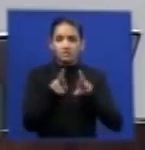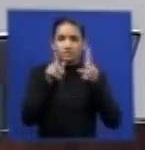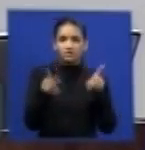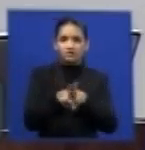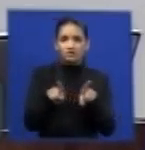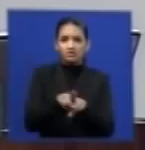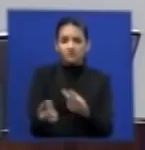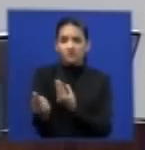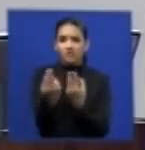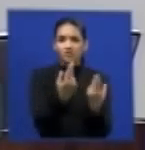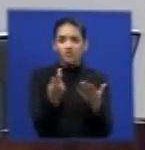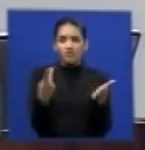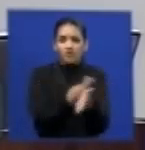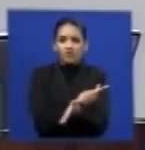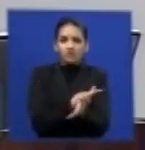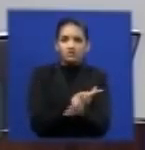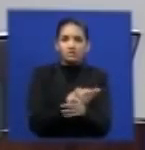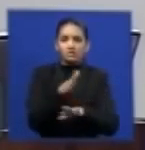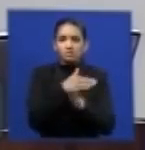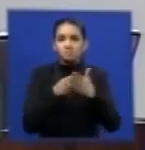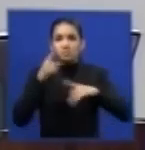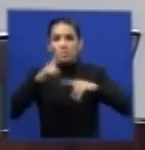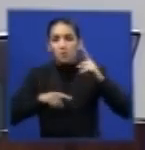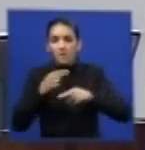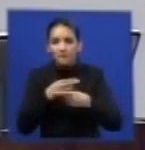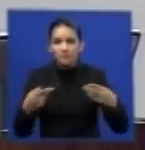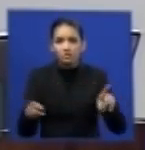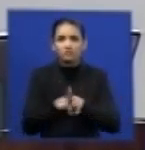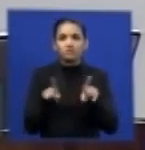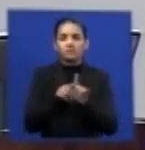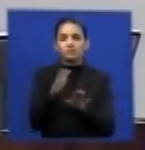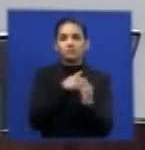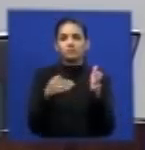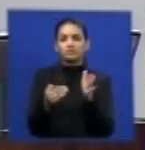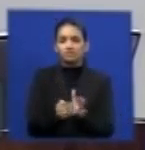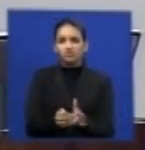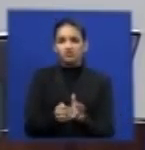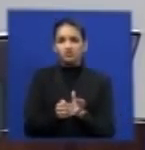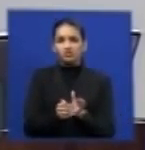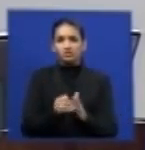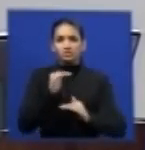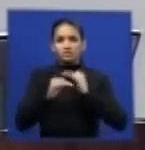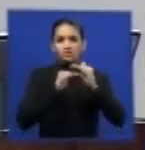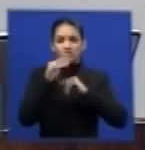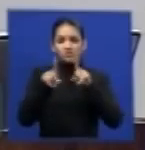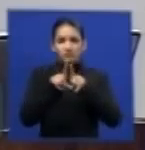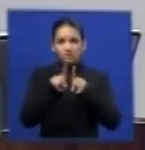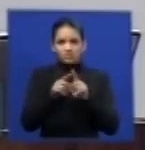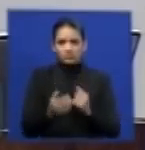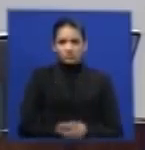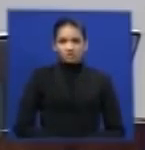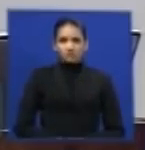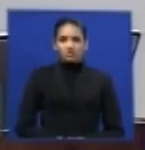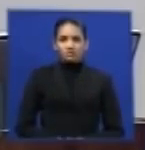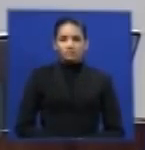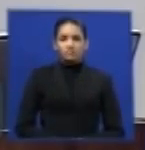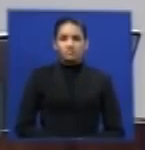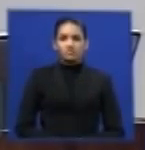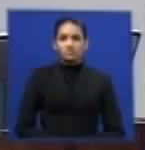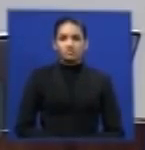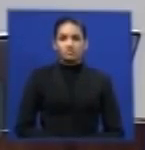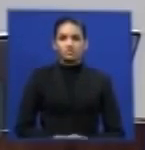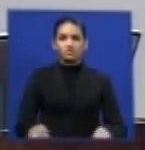conforme o impacto ambiental dos produtos e serviços e de seus processos de elaboração e prestação também gostaria de